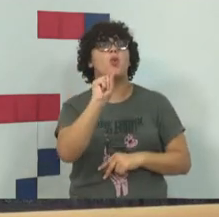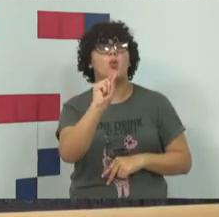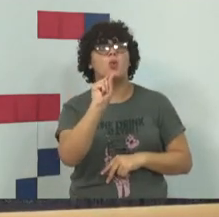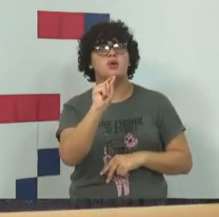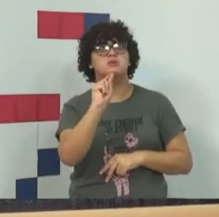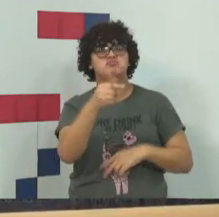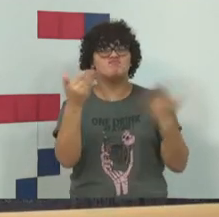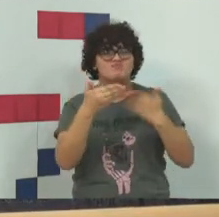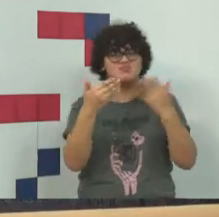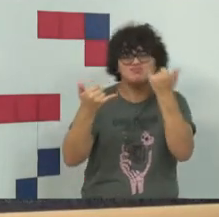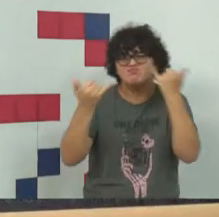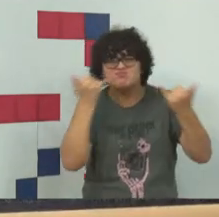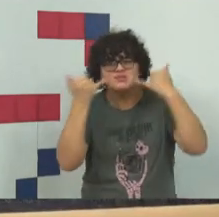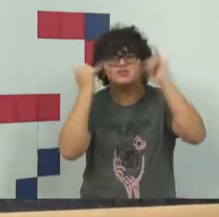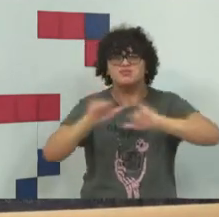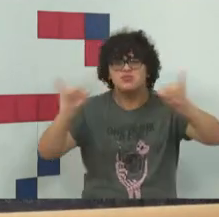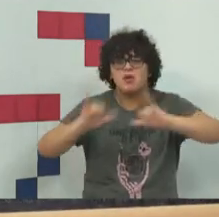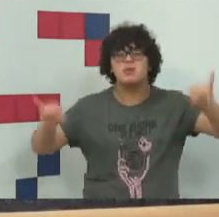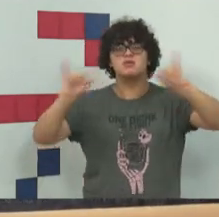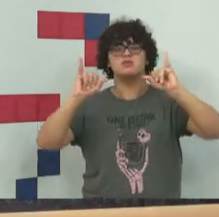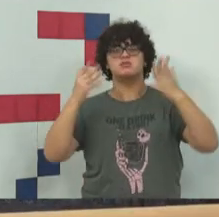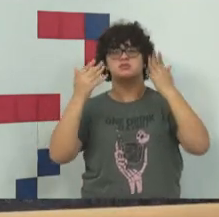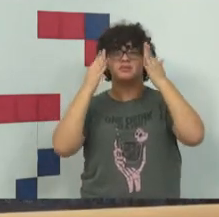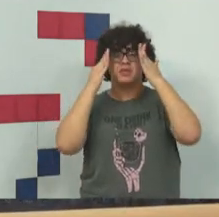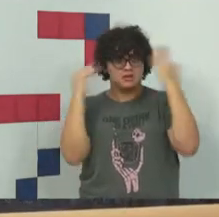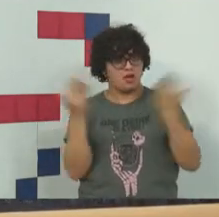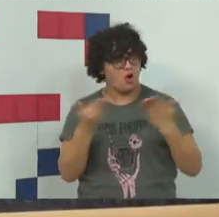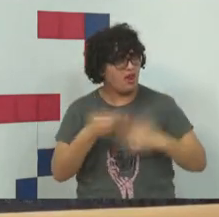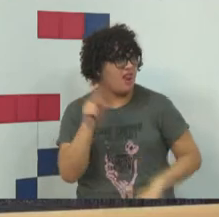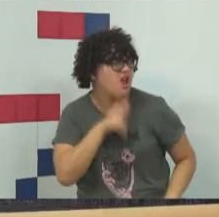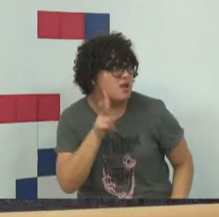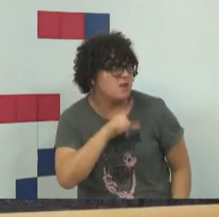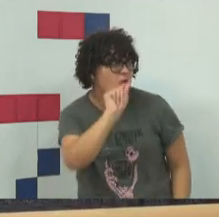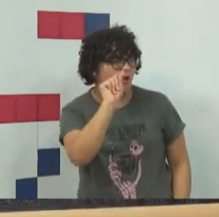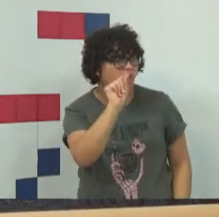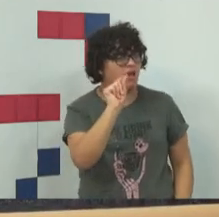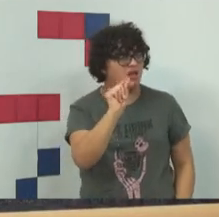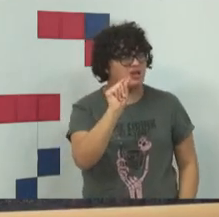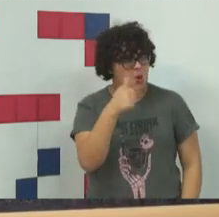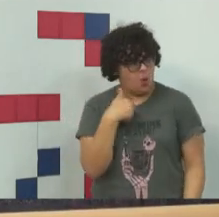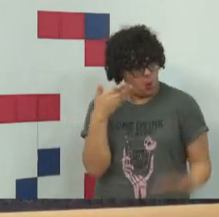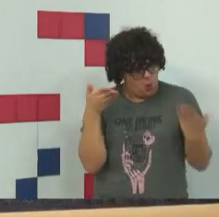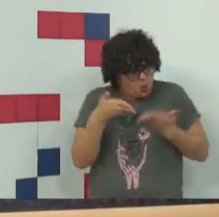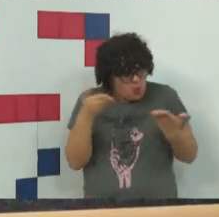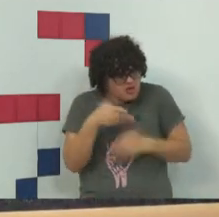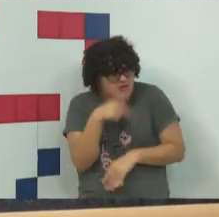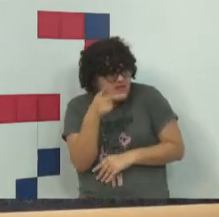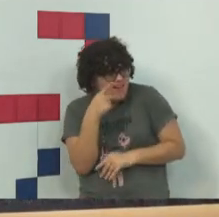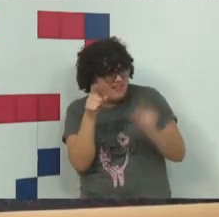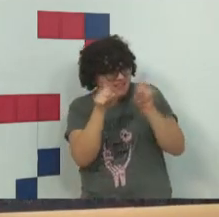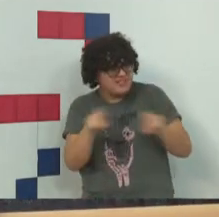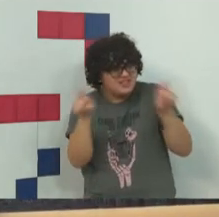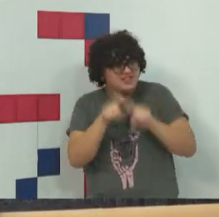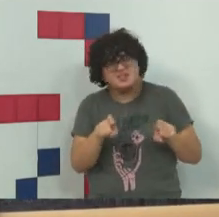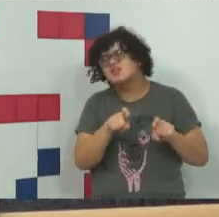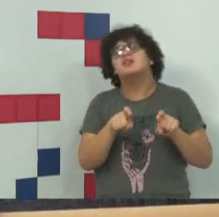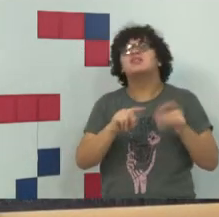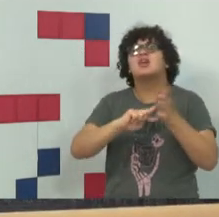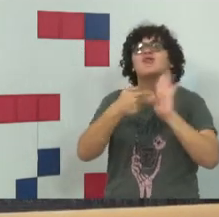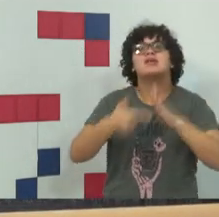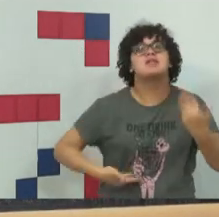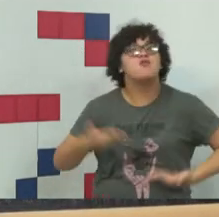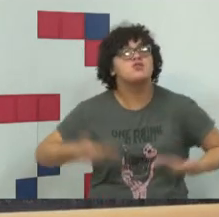desinformações num sentido amplo. E eu lembro a vocês que hoje em dia não se fala mais em internet como sendo um serviço.